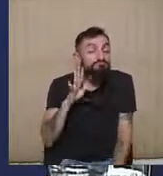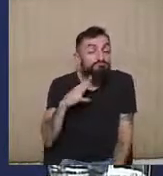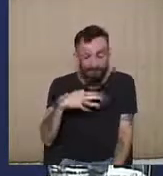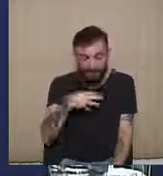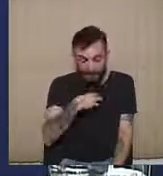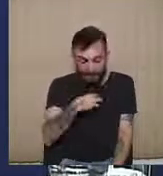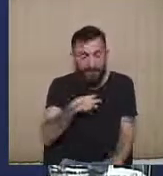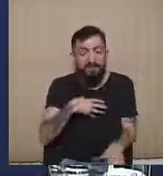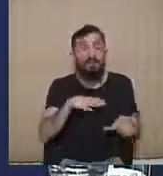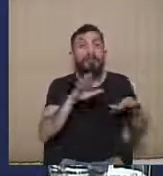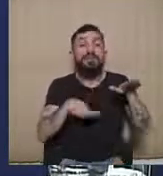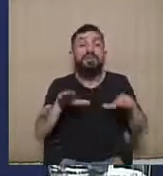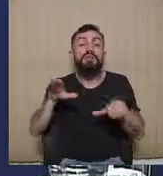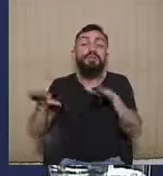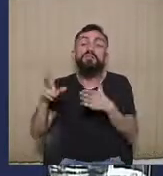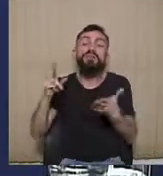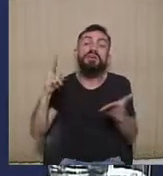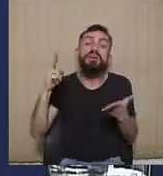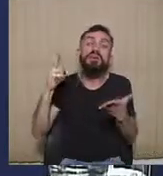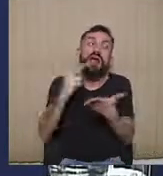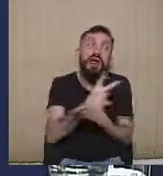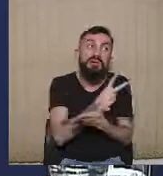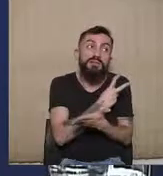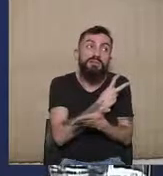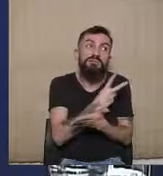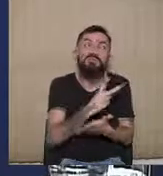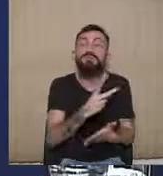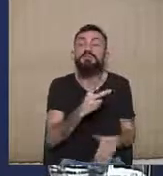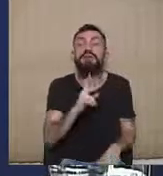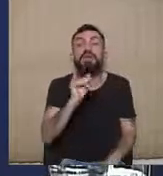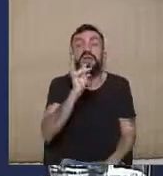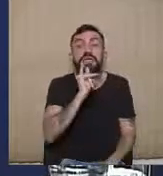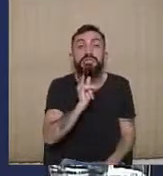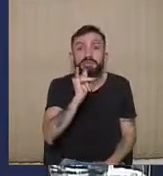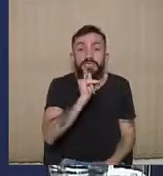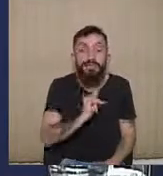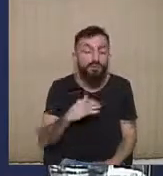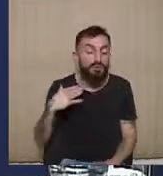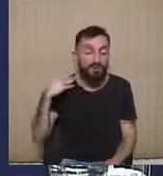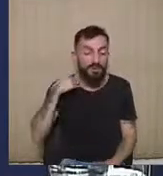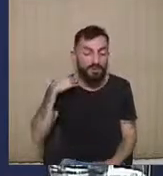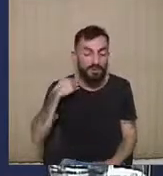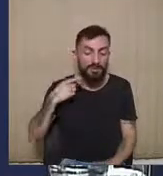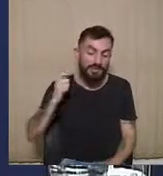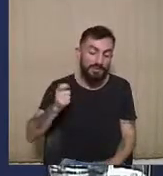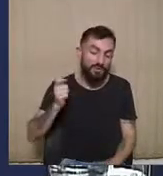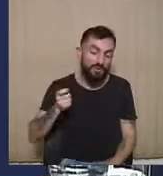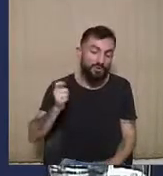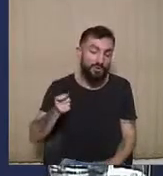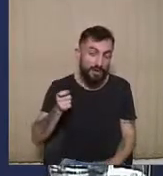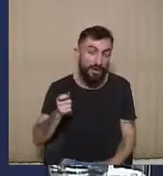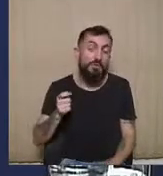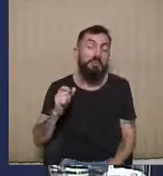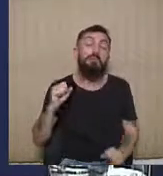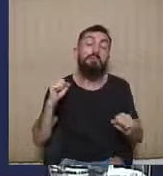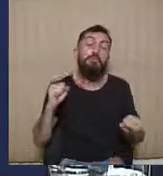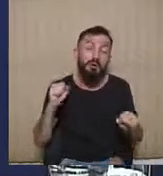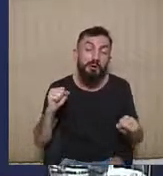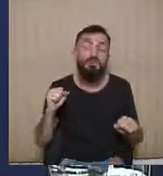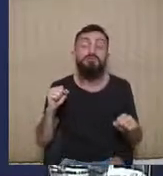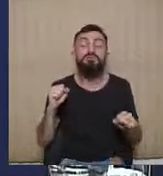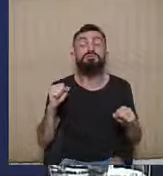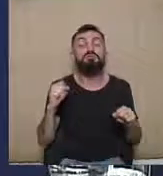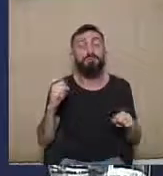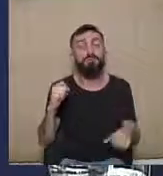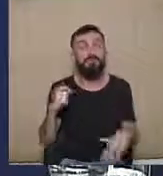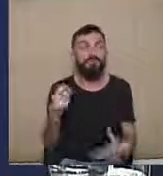existir algumas situações em que o tribunal acabe vendo uma situação ali que se pretenda de alguma maneira,